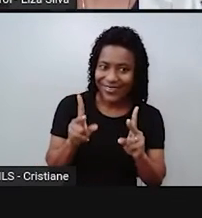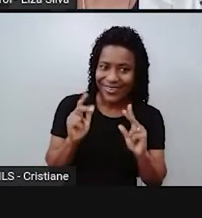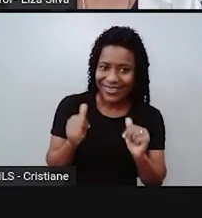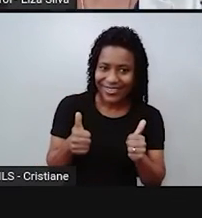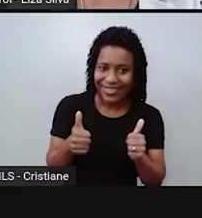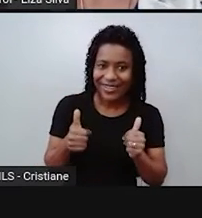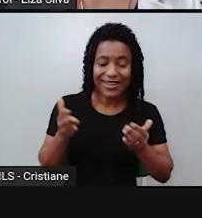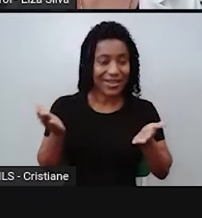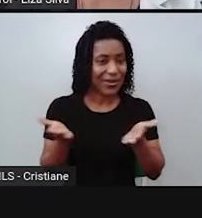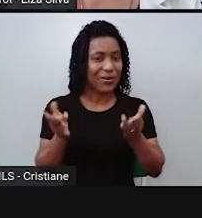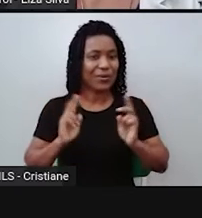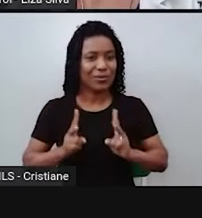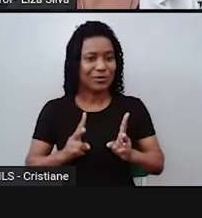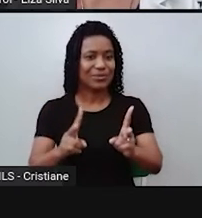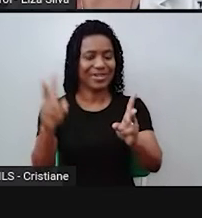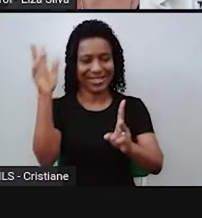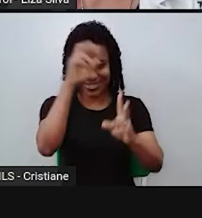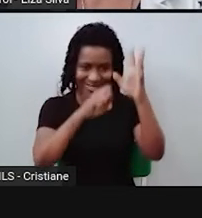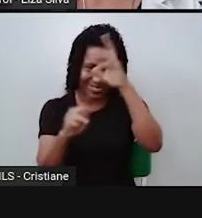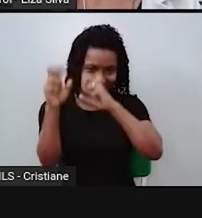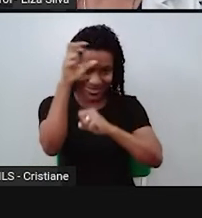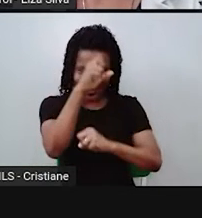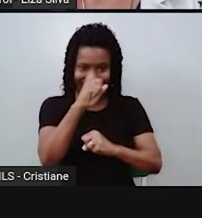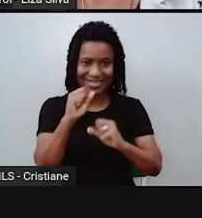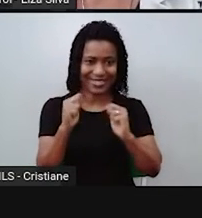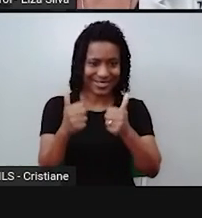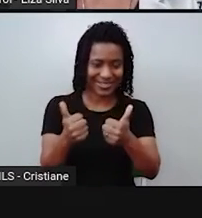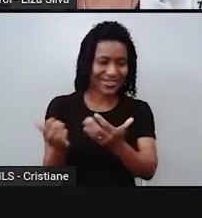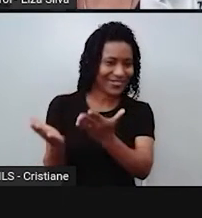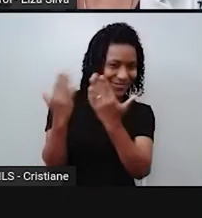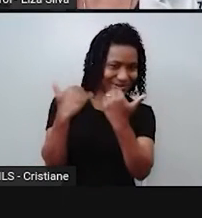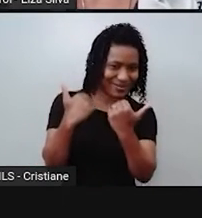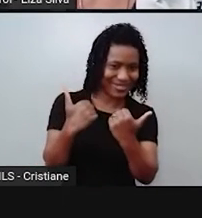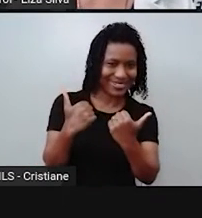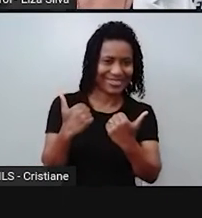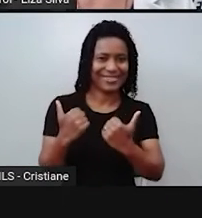fazendo as nossas revisões gramaticais. Let's go!